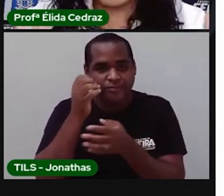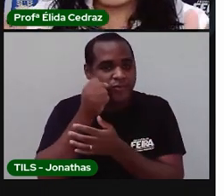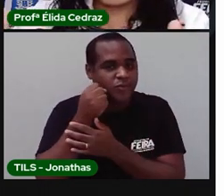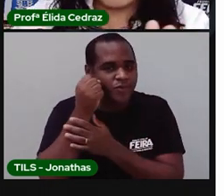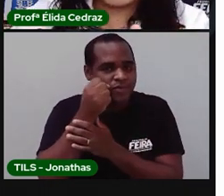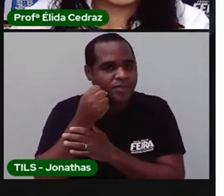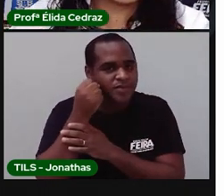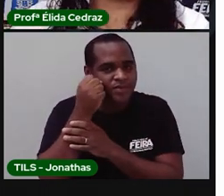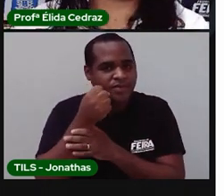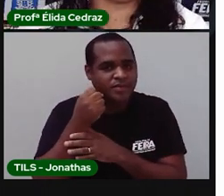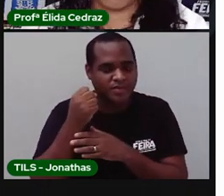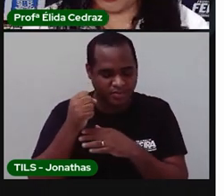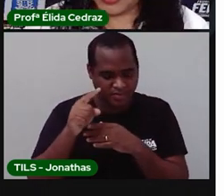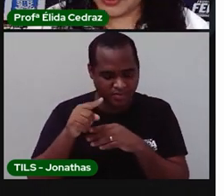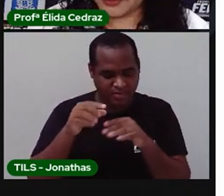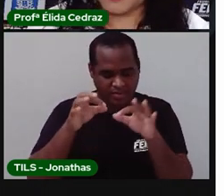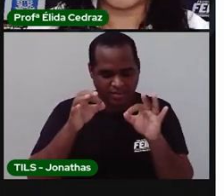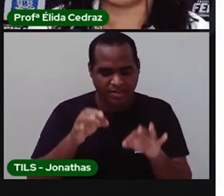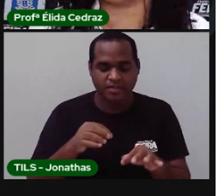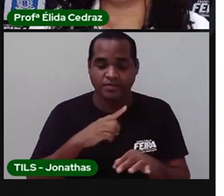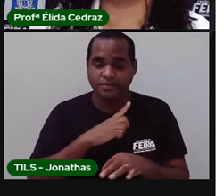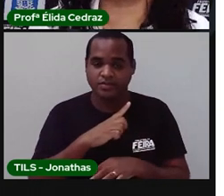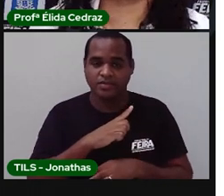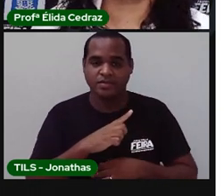a ordem certinha os nomes.